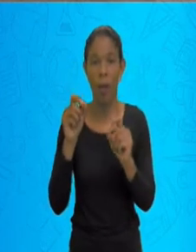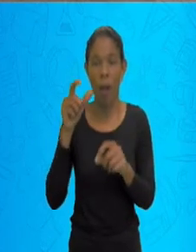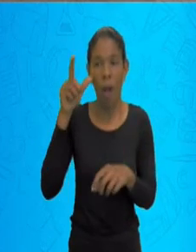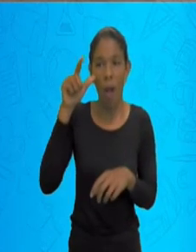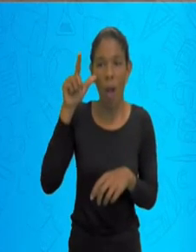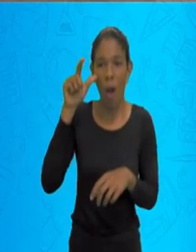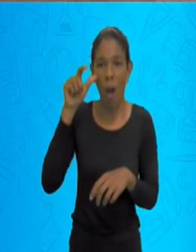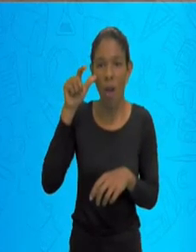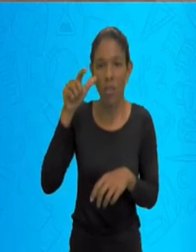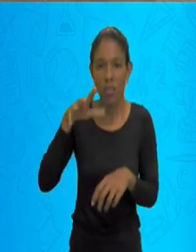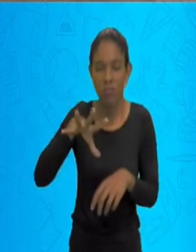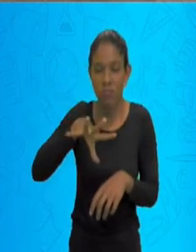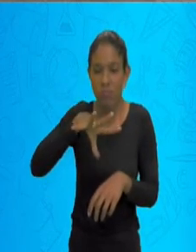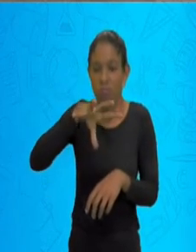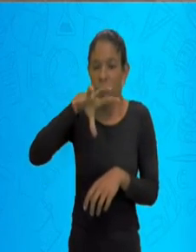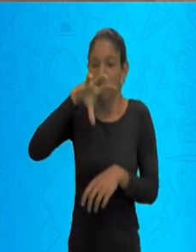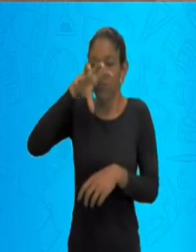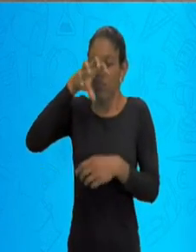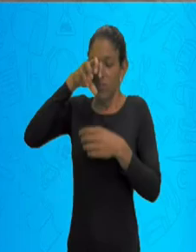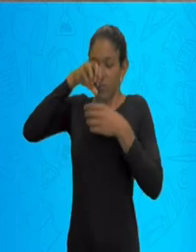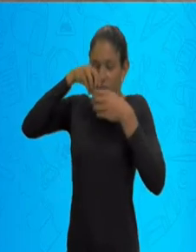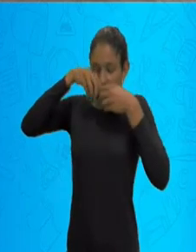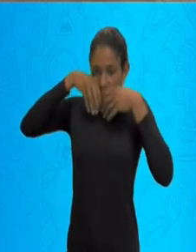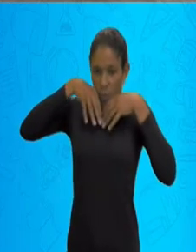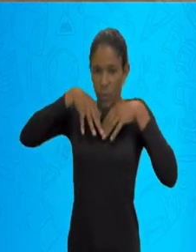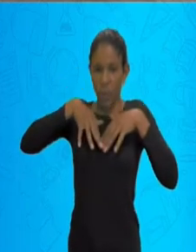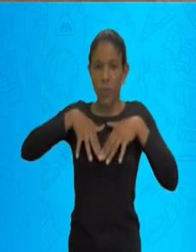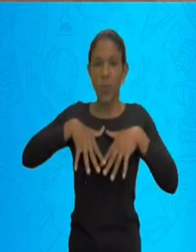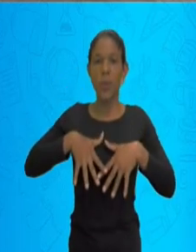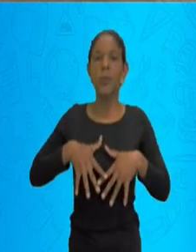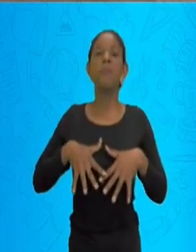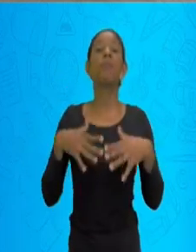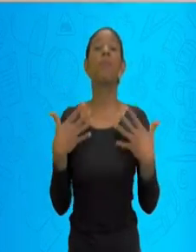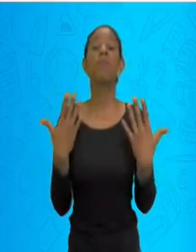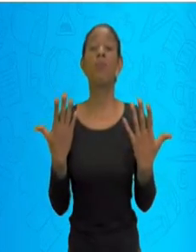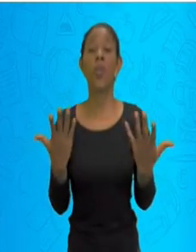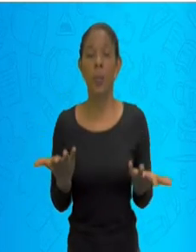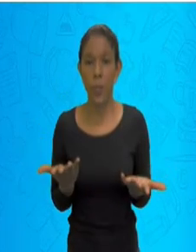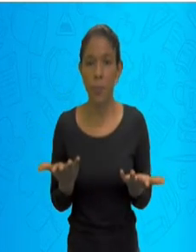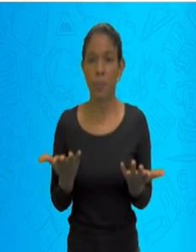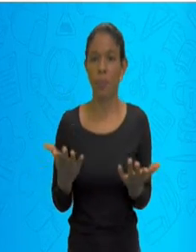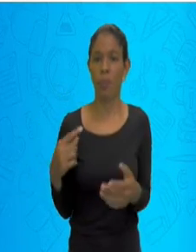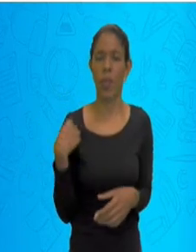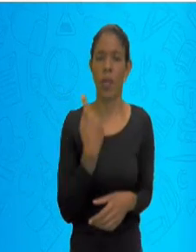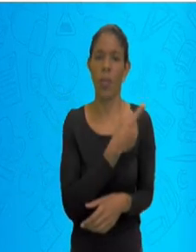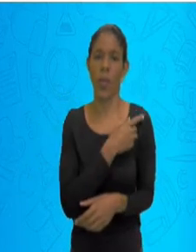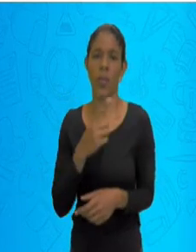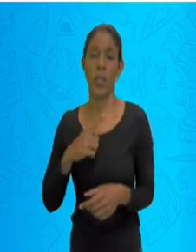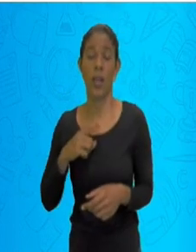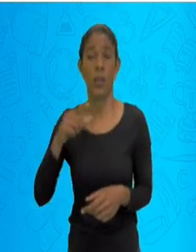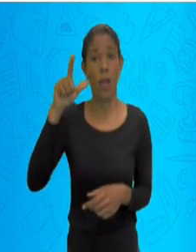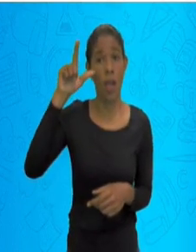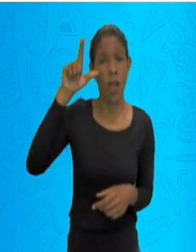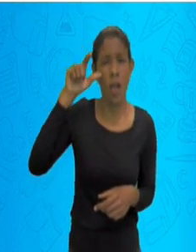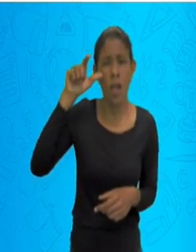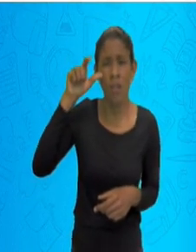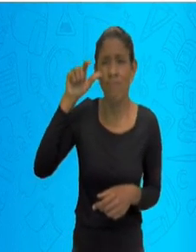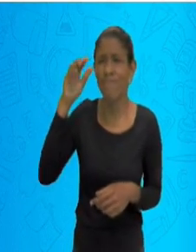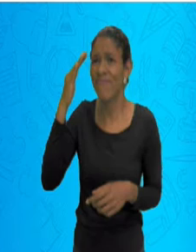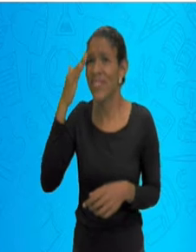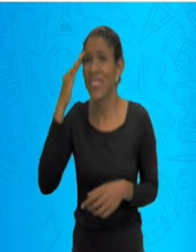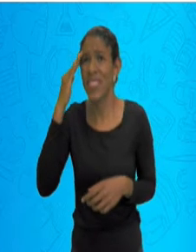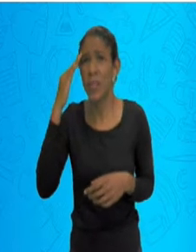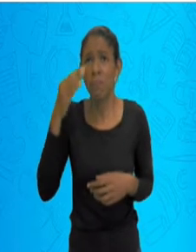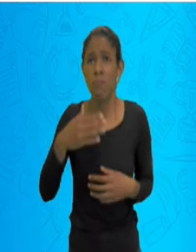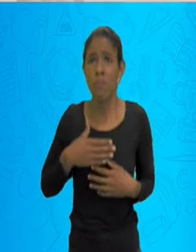sistema respiratório. Bom, nós temos a curiosidade de compreender como funciona um soluço. Por que